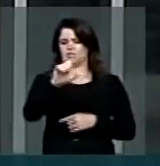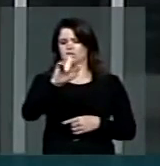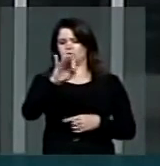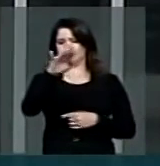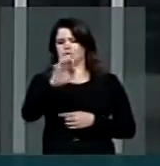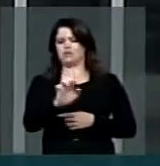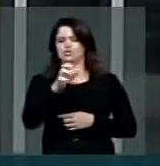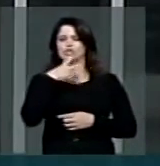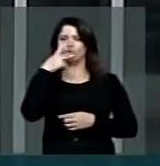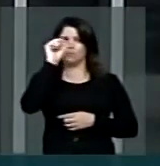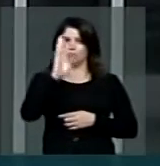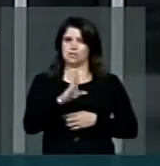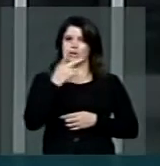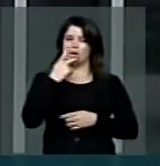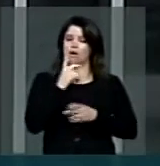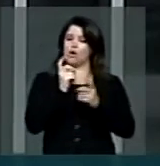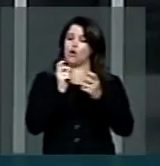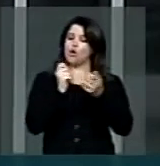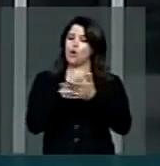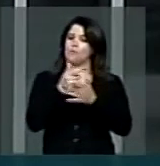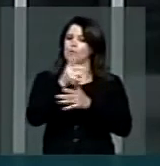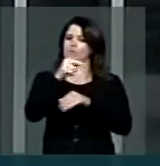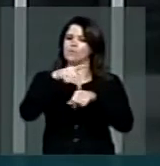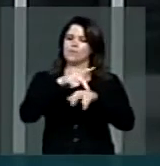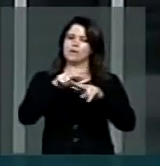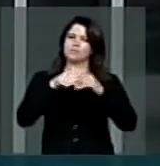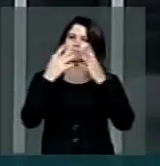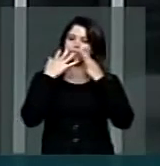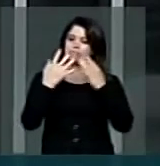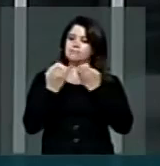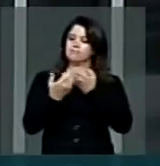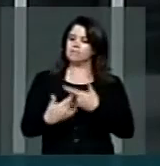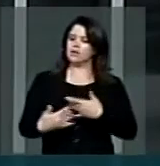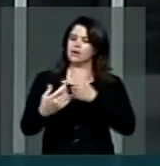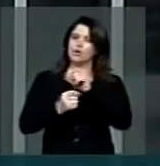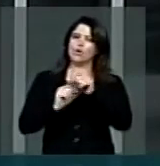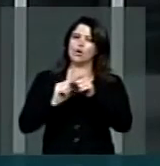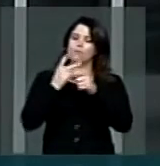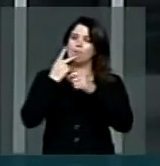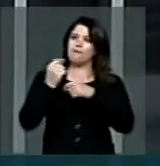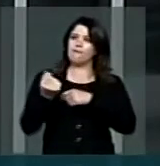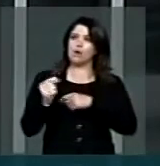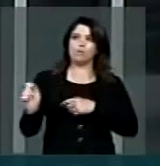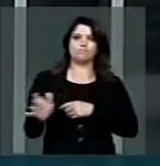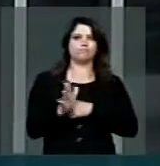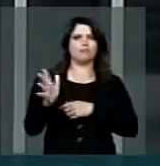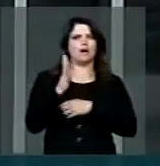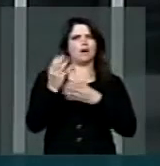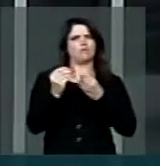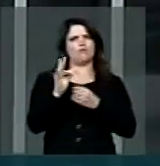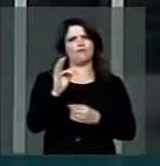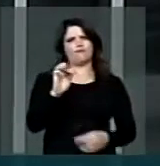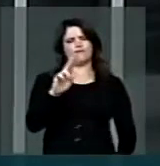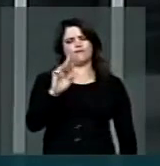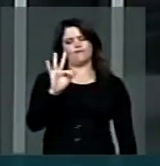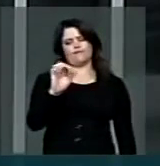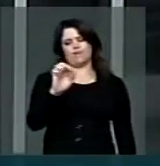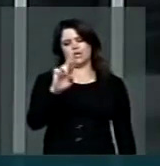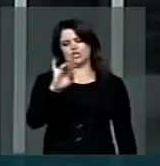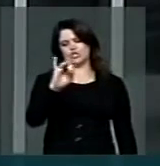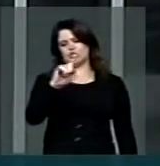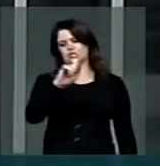são importados e chamam a atenção para a escalada assustadora de preços de fertilizantes no Brasil e no mundo.